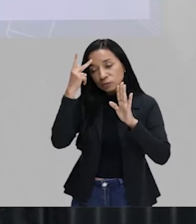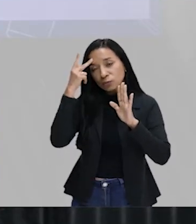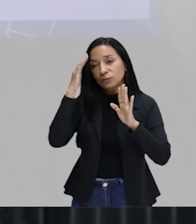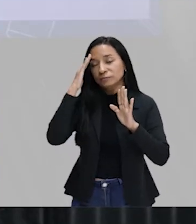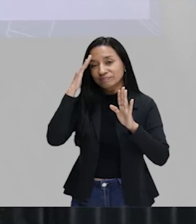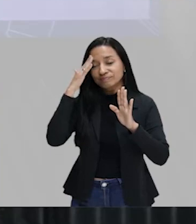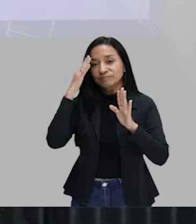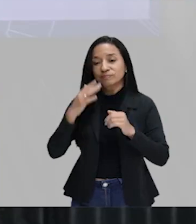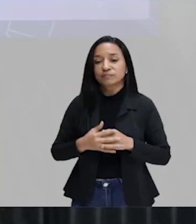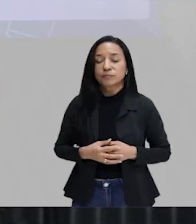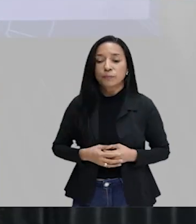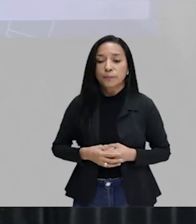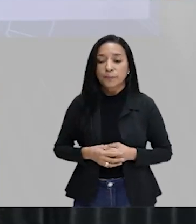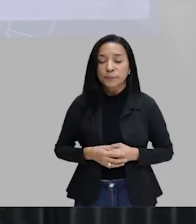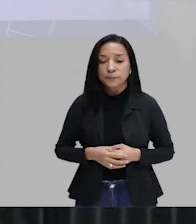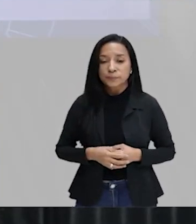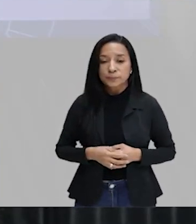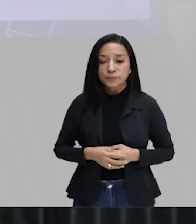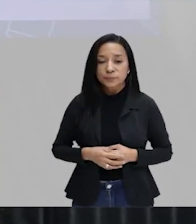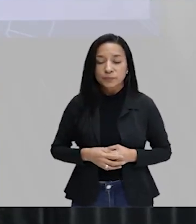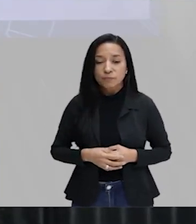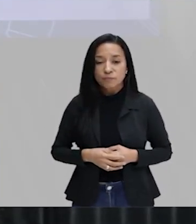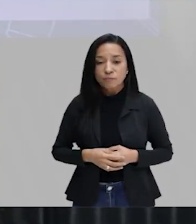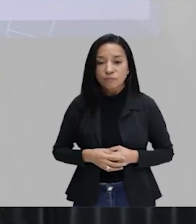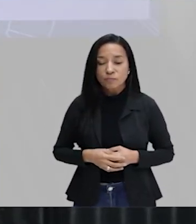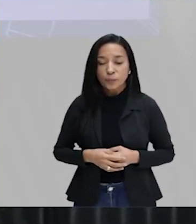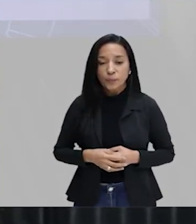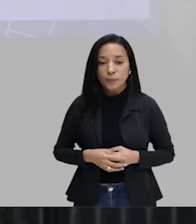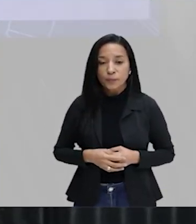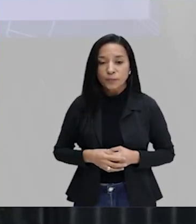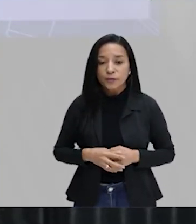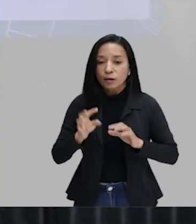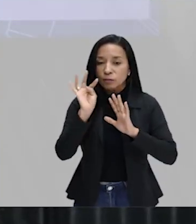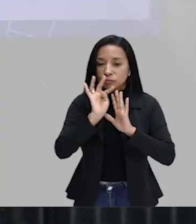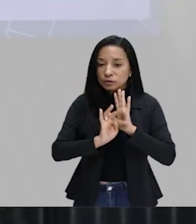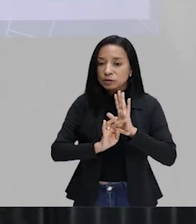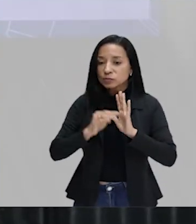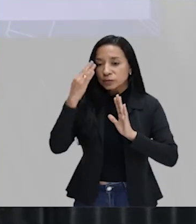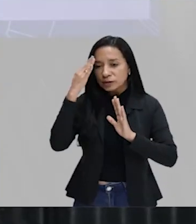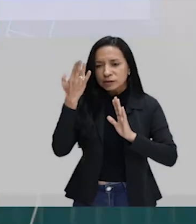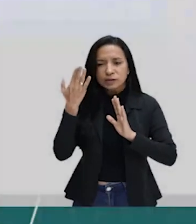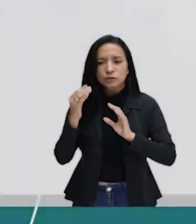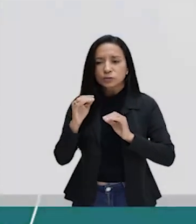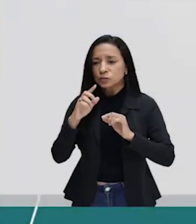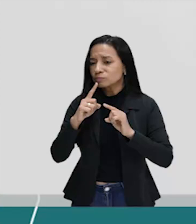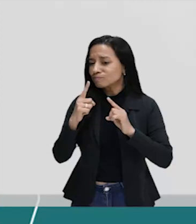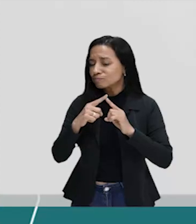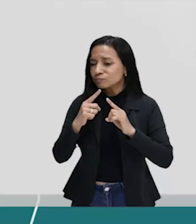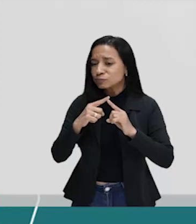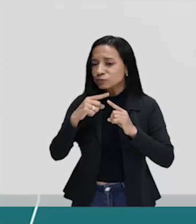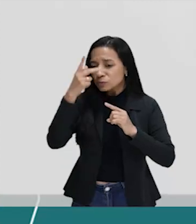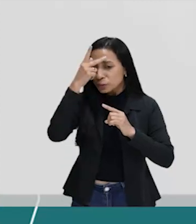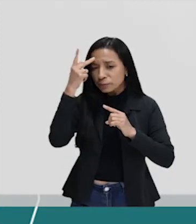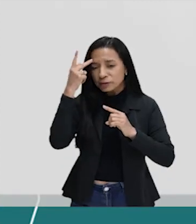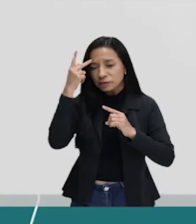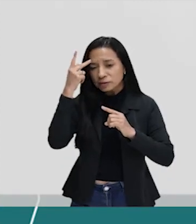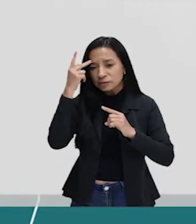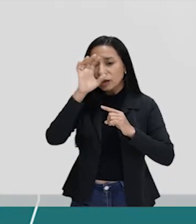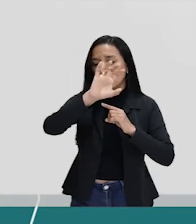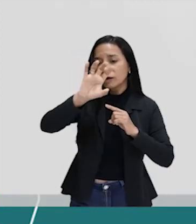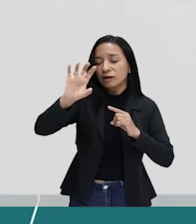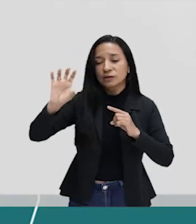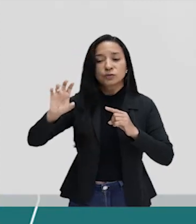Então, o texto deve ser compreendido por diversos tipos de pessoas. Daí a norma padrão. Muitas vezes, olha, como eu disse, regiões